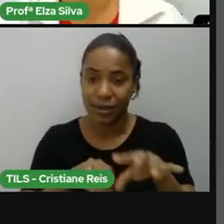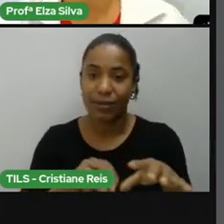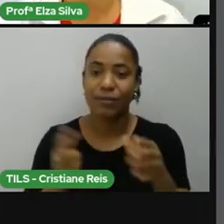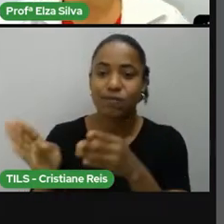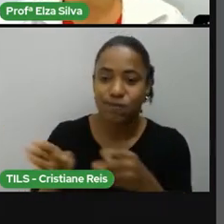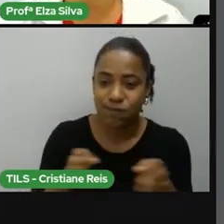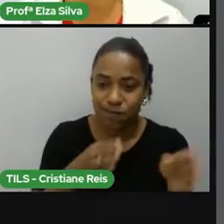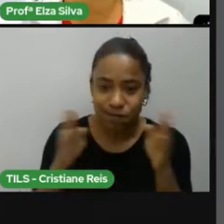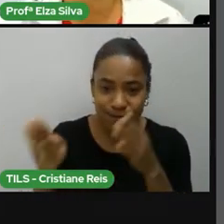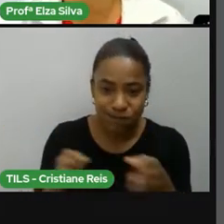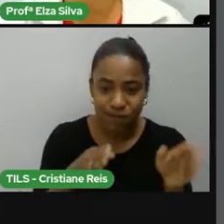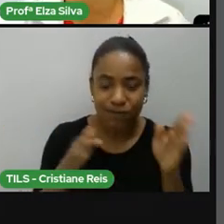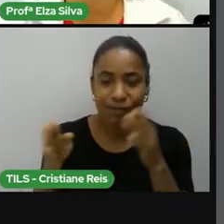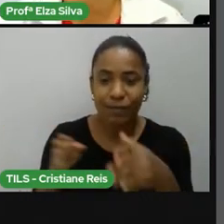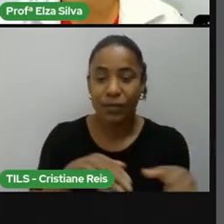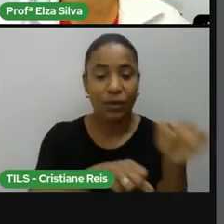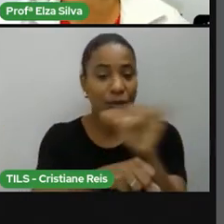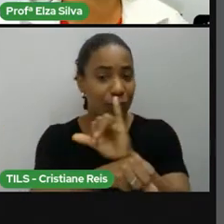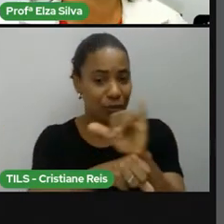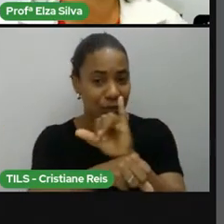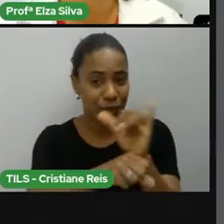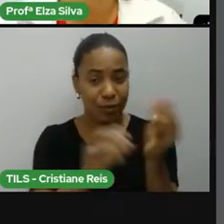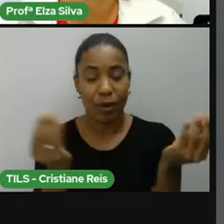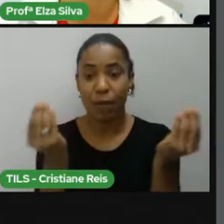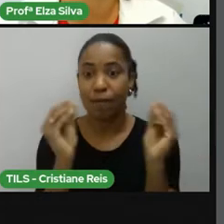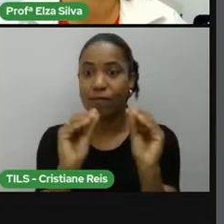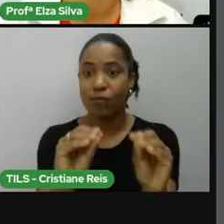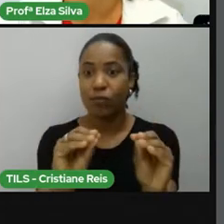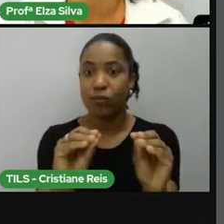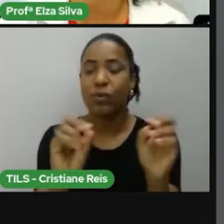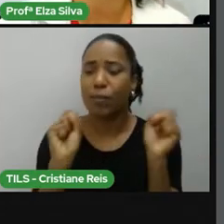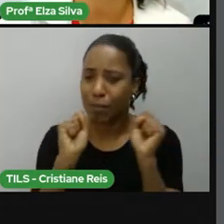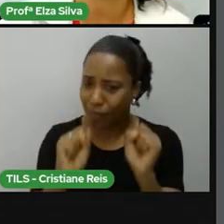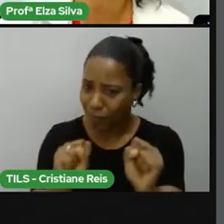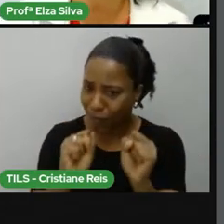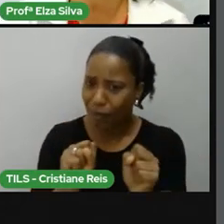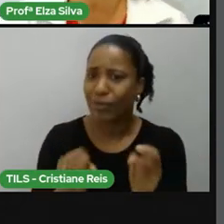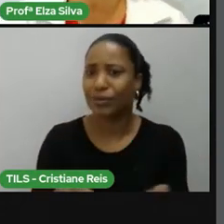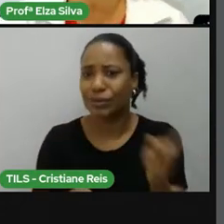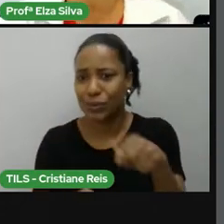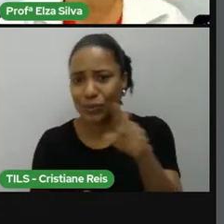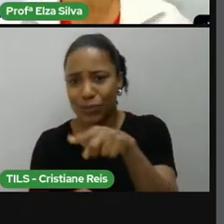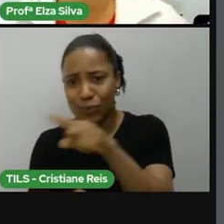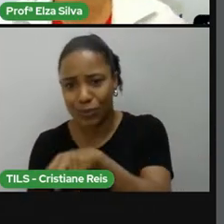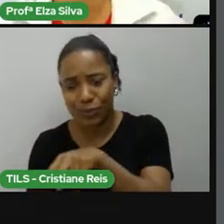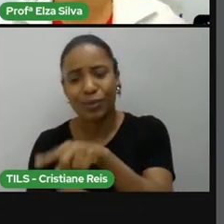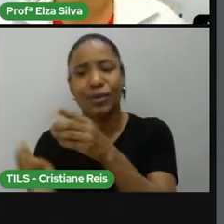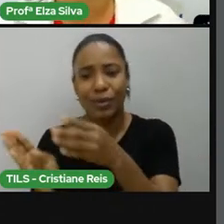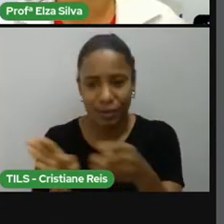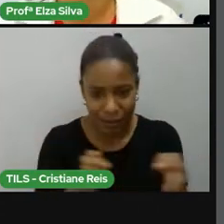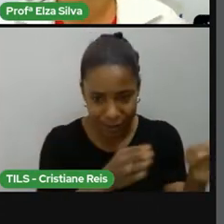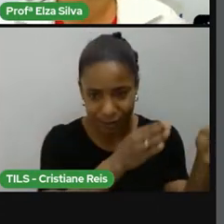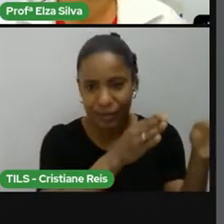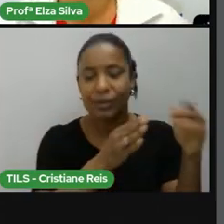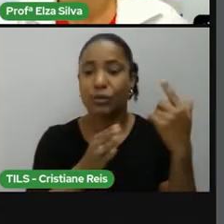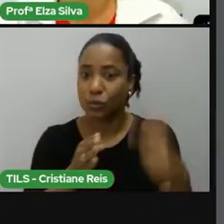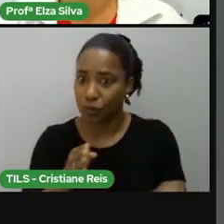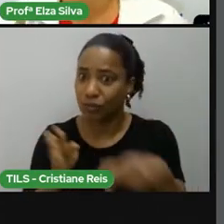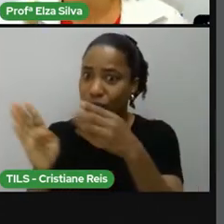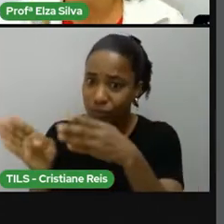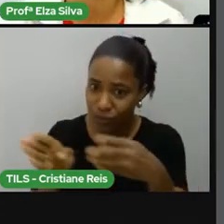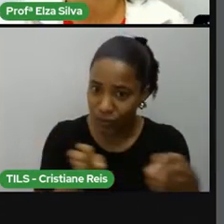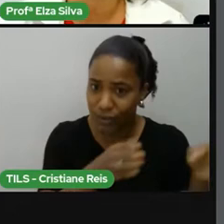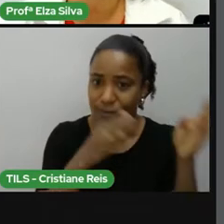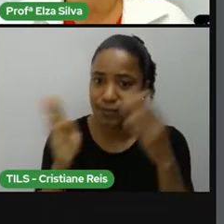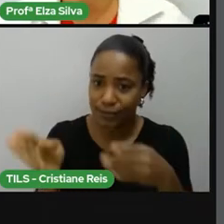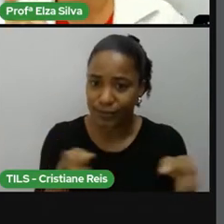importante que você as assista várias vezes para que você possa garantir a aprendizagem. Não